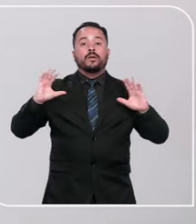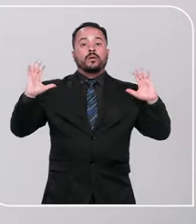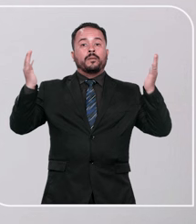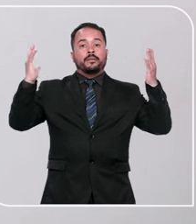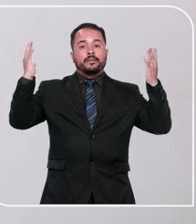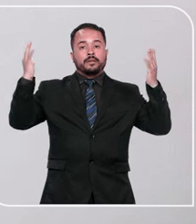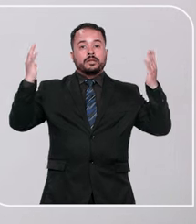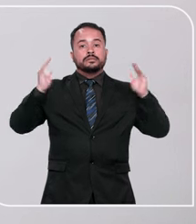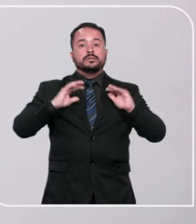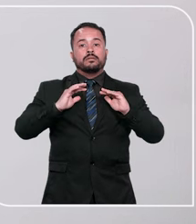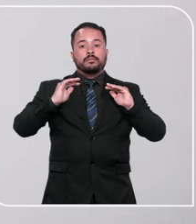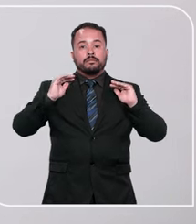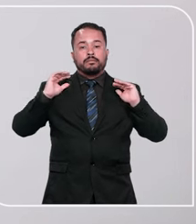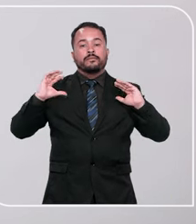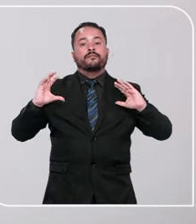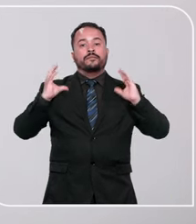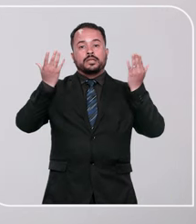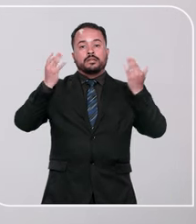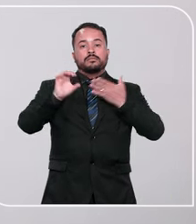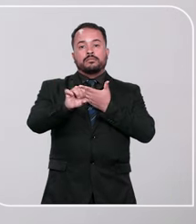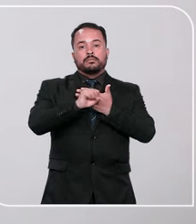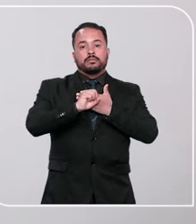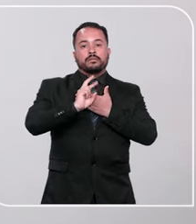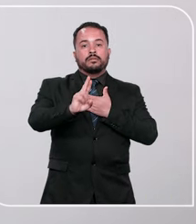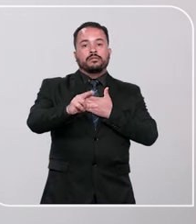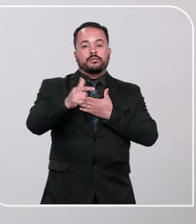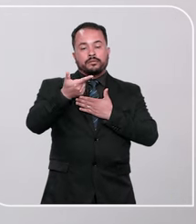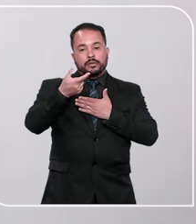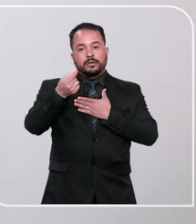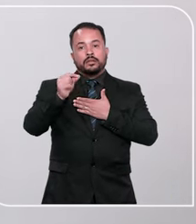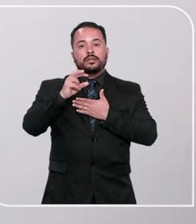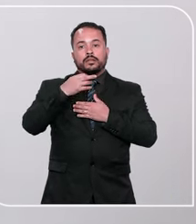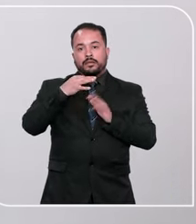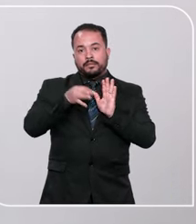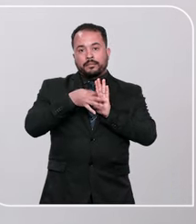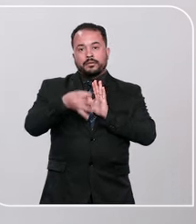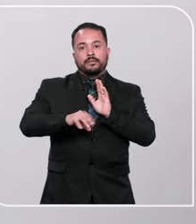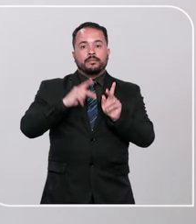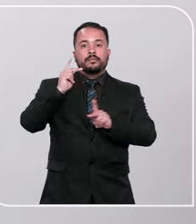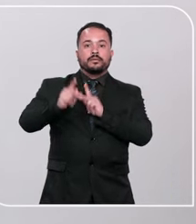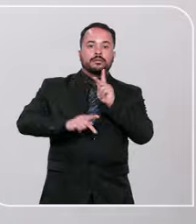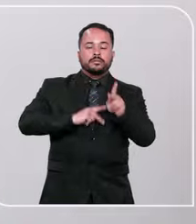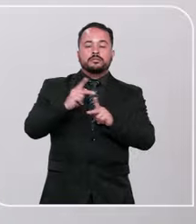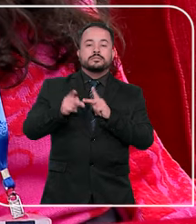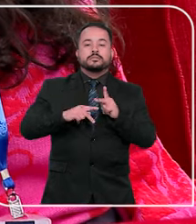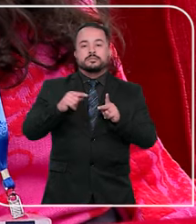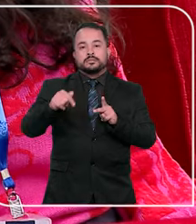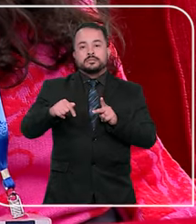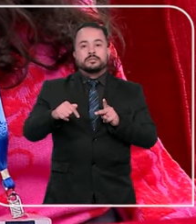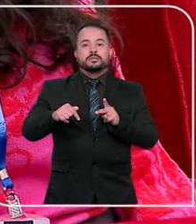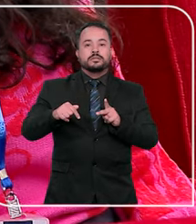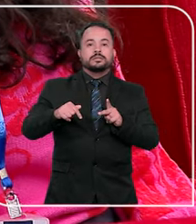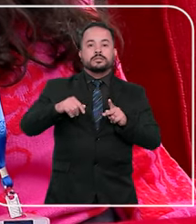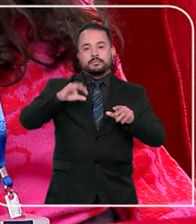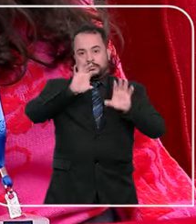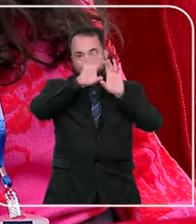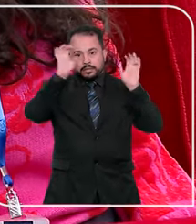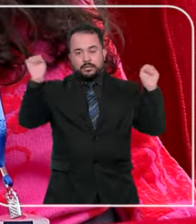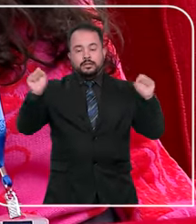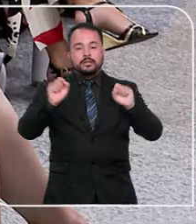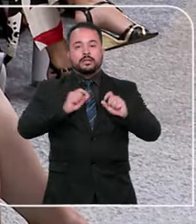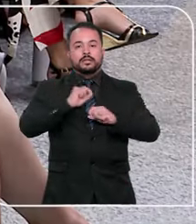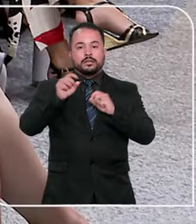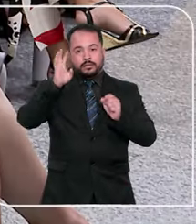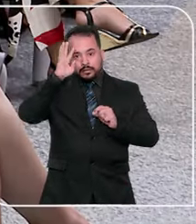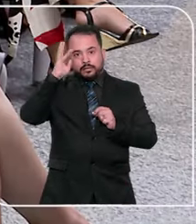a comemoração enfatizou o empenho da equipe em garantir que a opinião da população sobre os serviços da corte